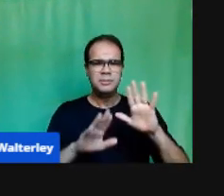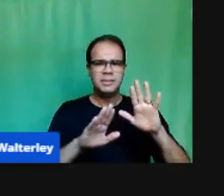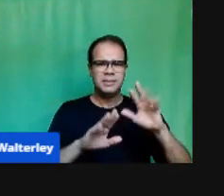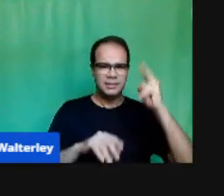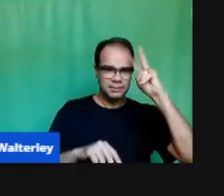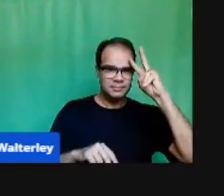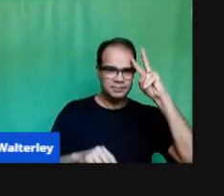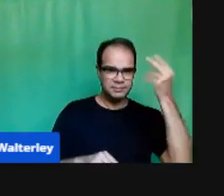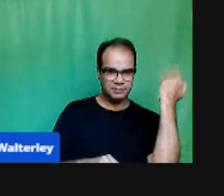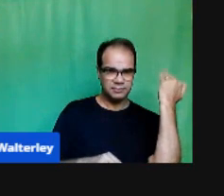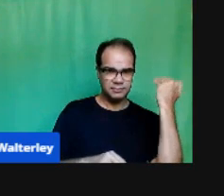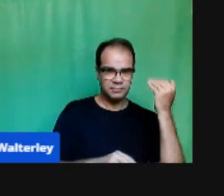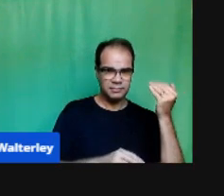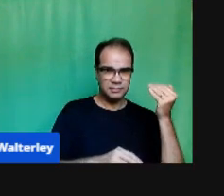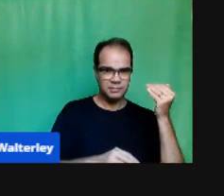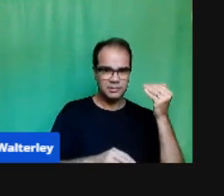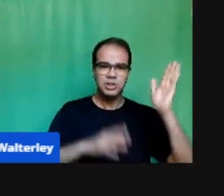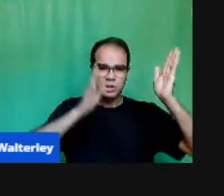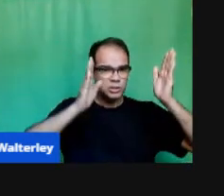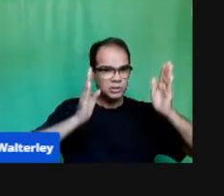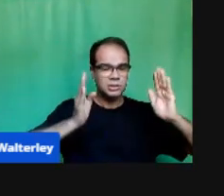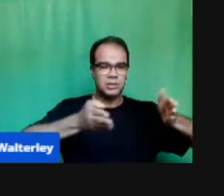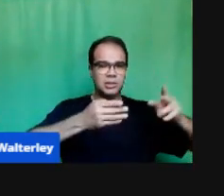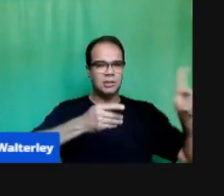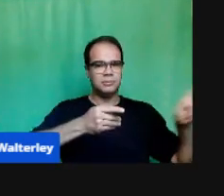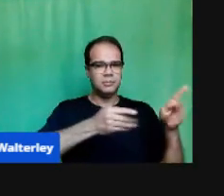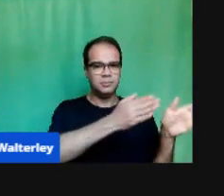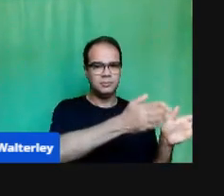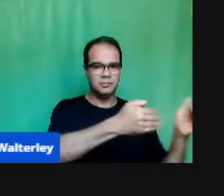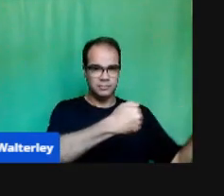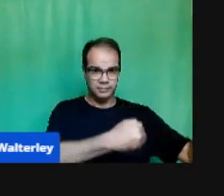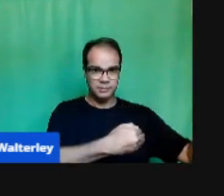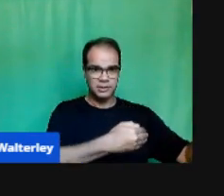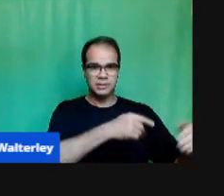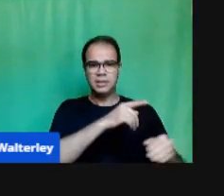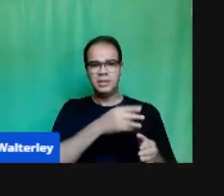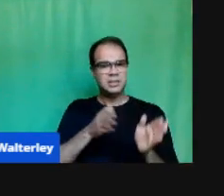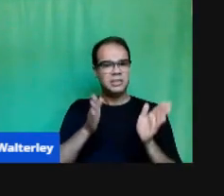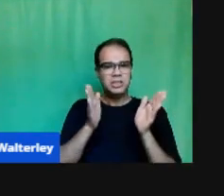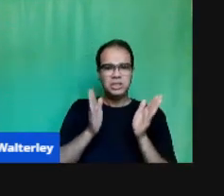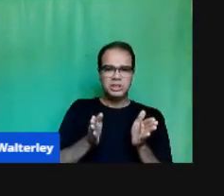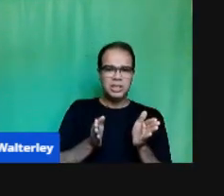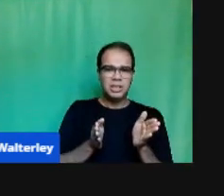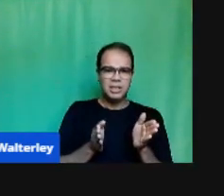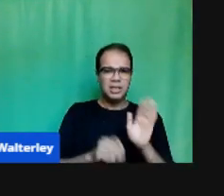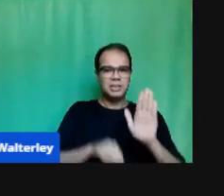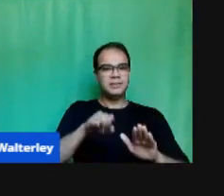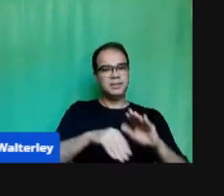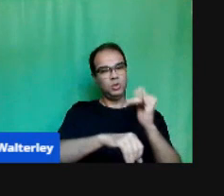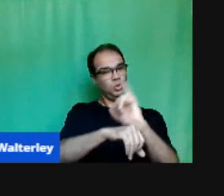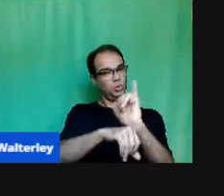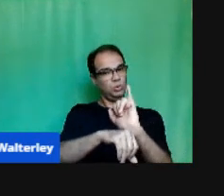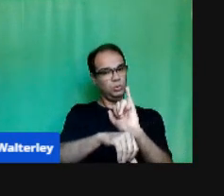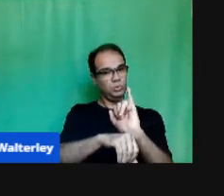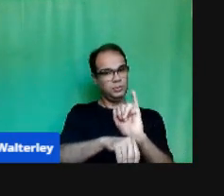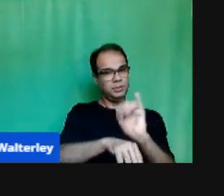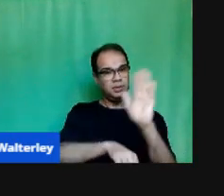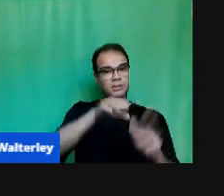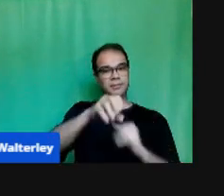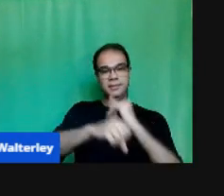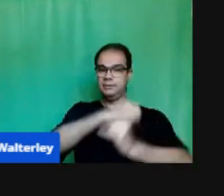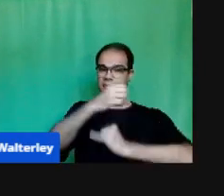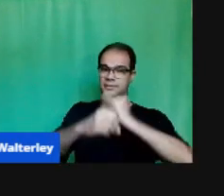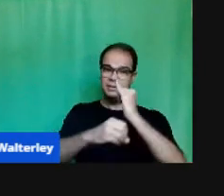Levavam Até para deixar A aula Um pouco mais divertida Um pouco mais Atrativa Então muitos professores Já